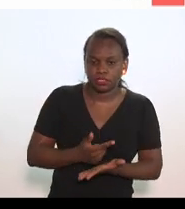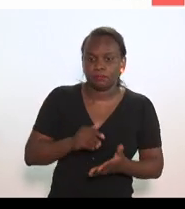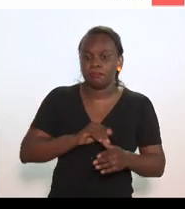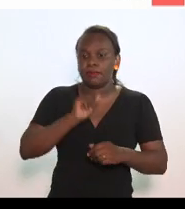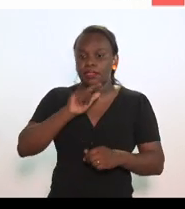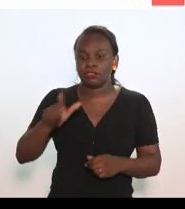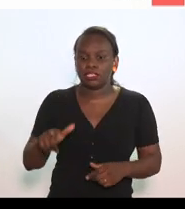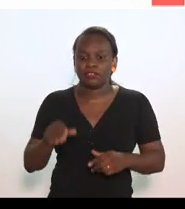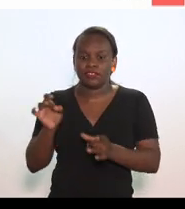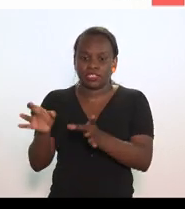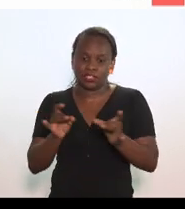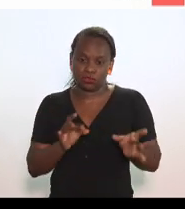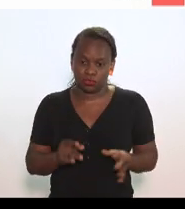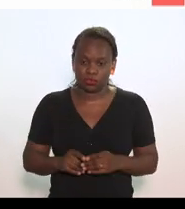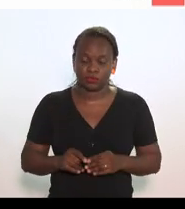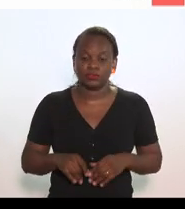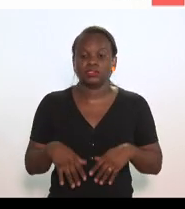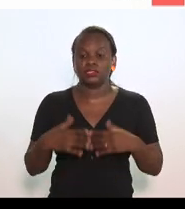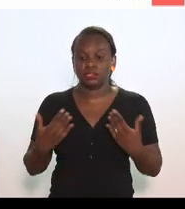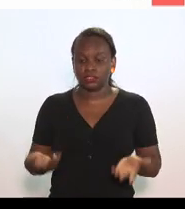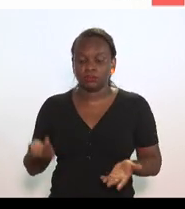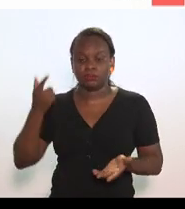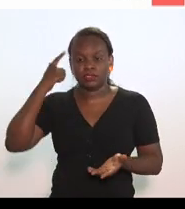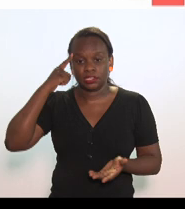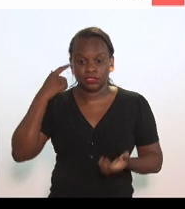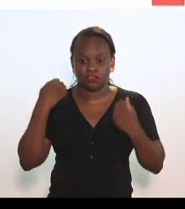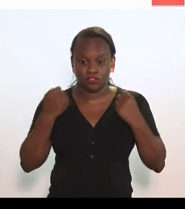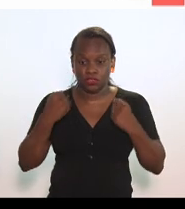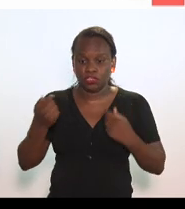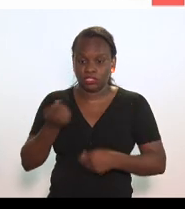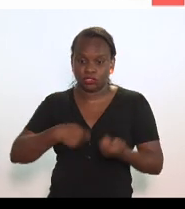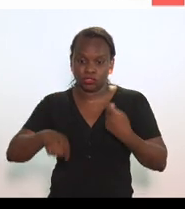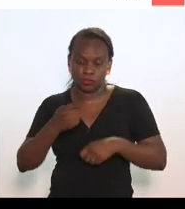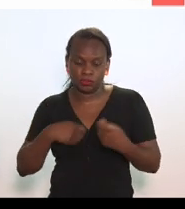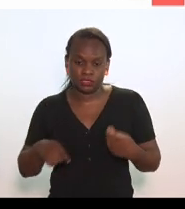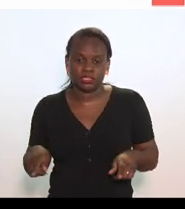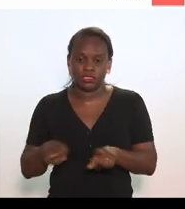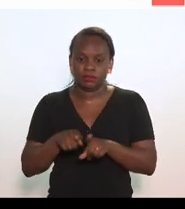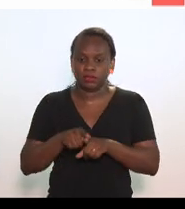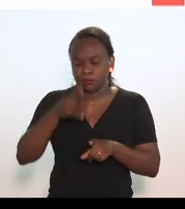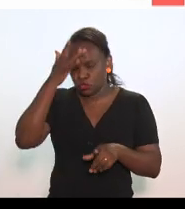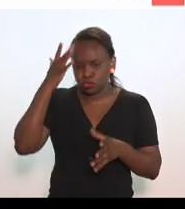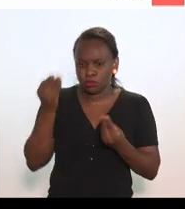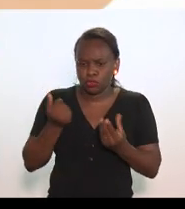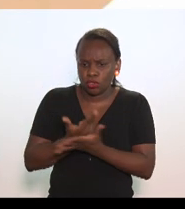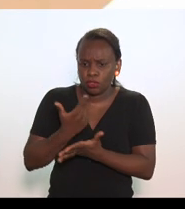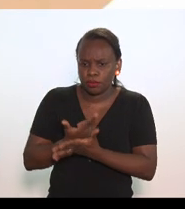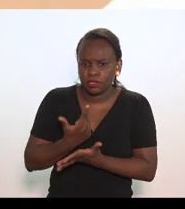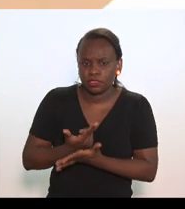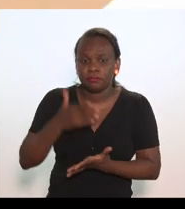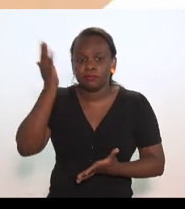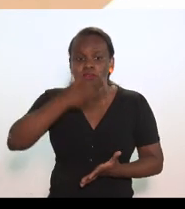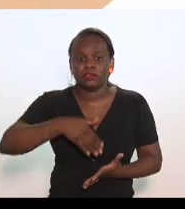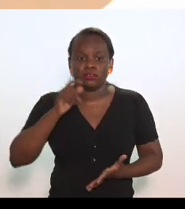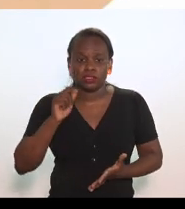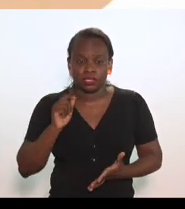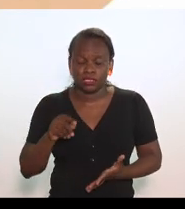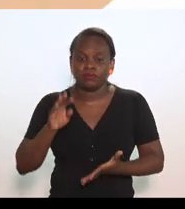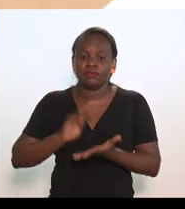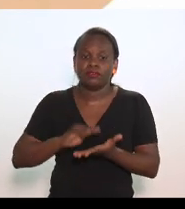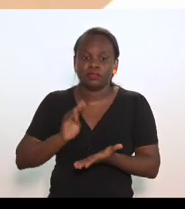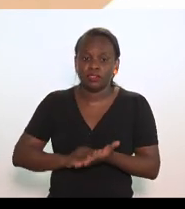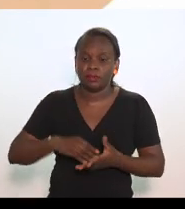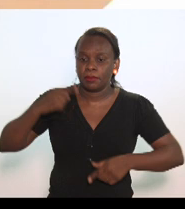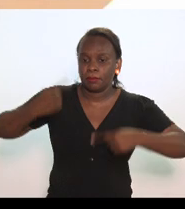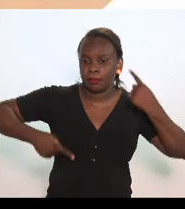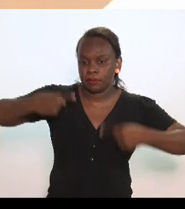gente vendeu. Considerando a força da nossa economia e do nosso mercado consumidor, isso mostra que o que nos falta